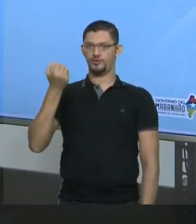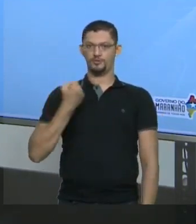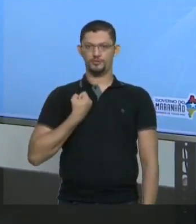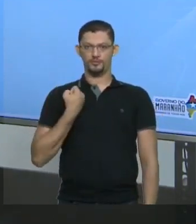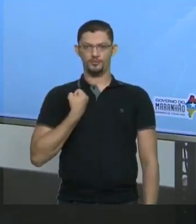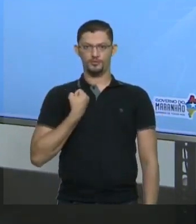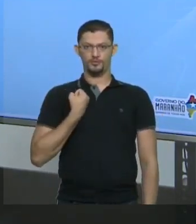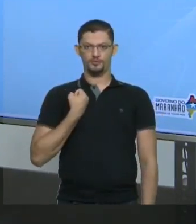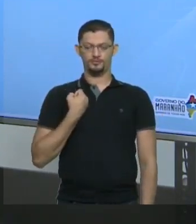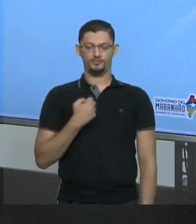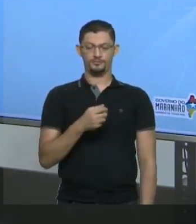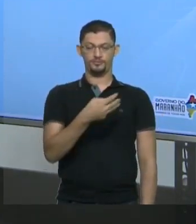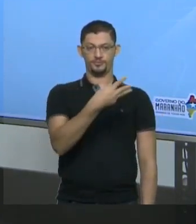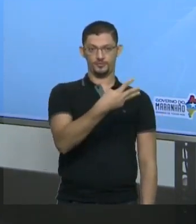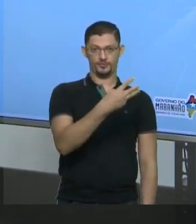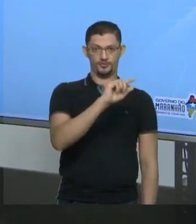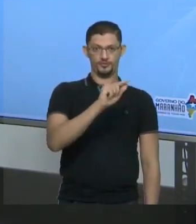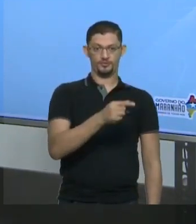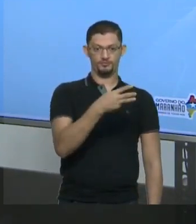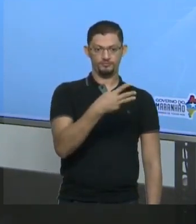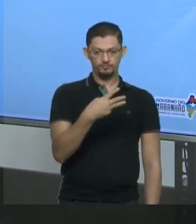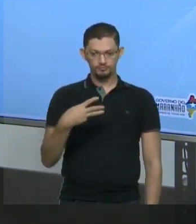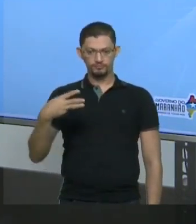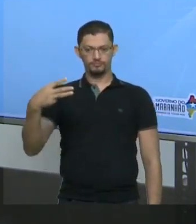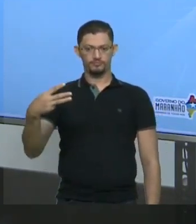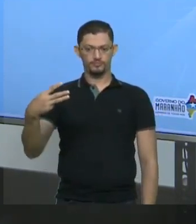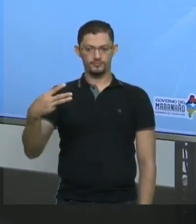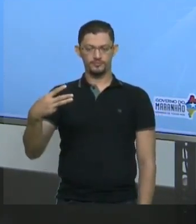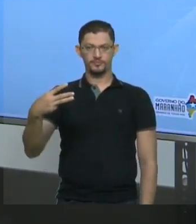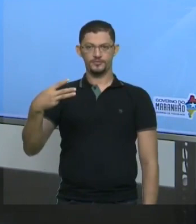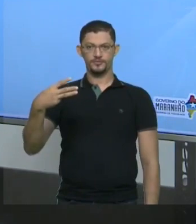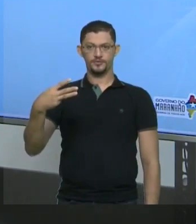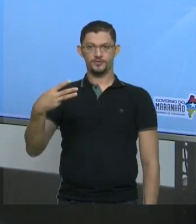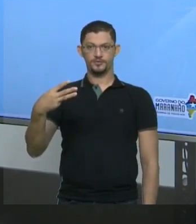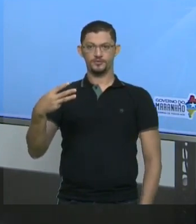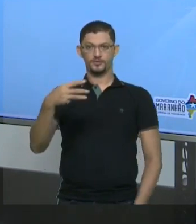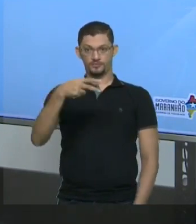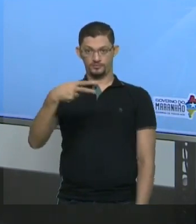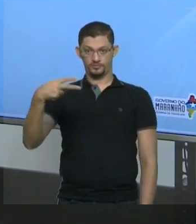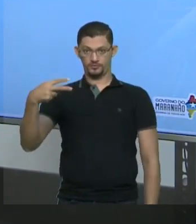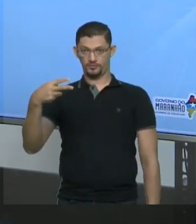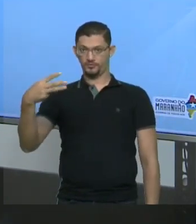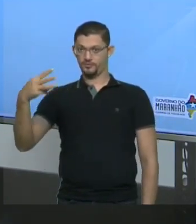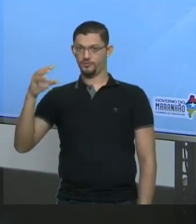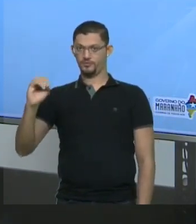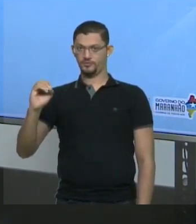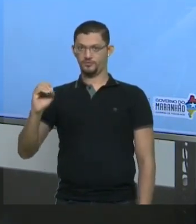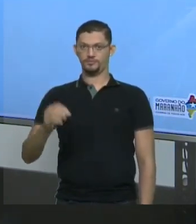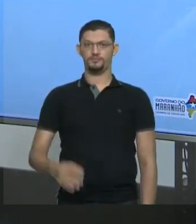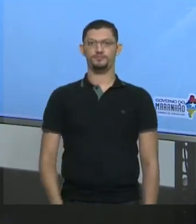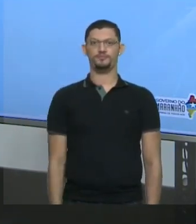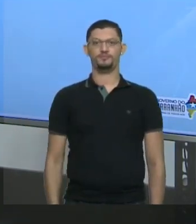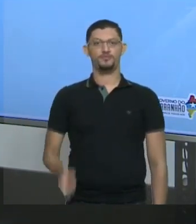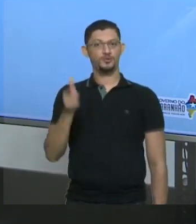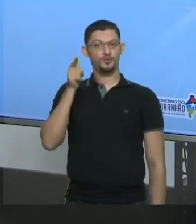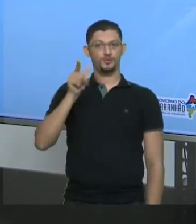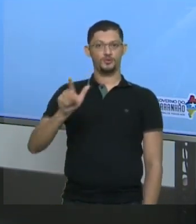Nessa posição, o 3 vale 3.000. Nessa posição, o 3 vale 30. Então, vamos lá.